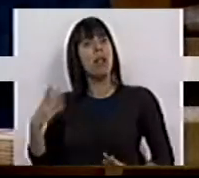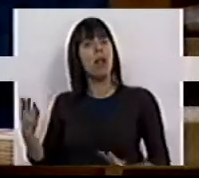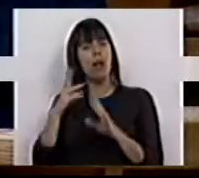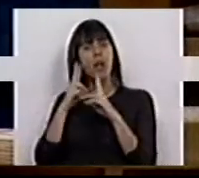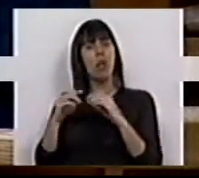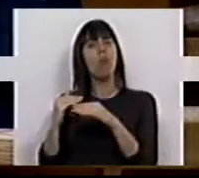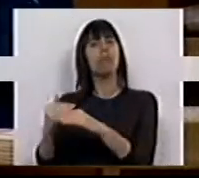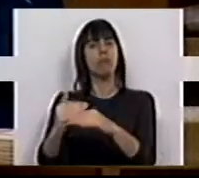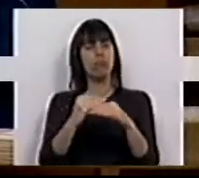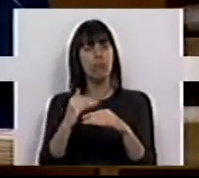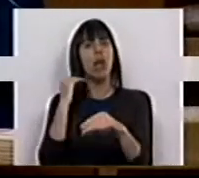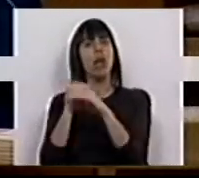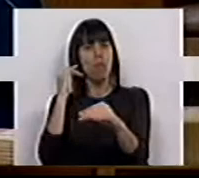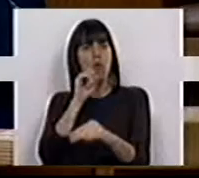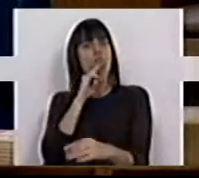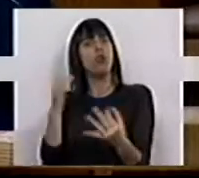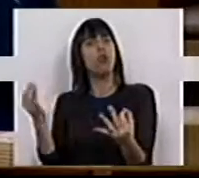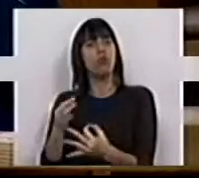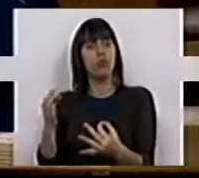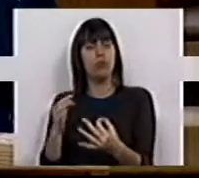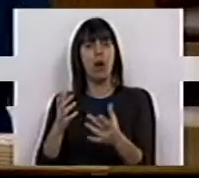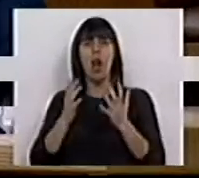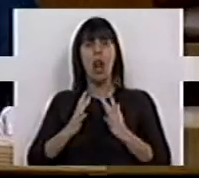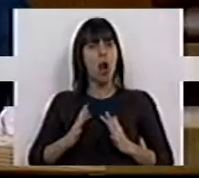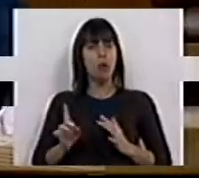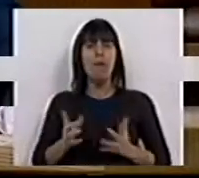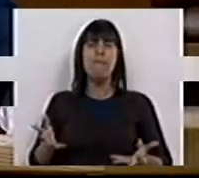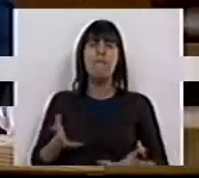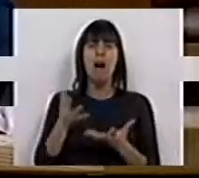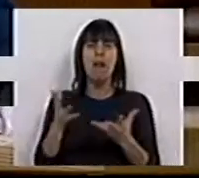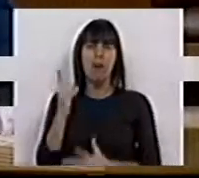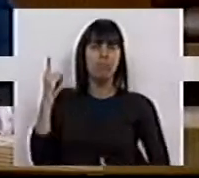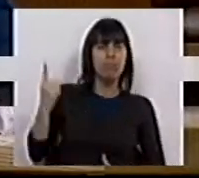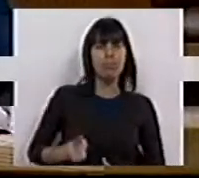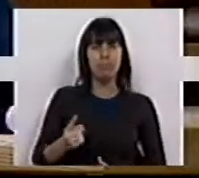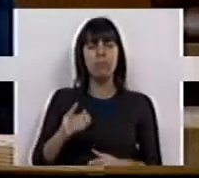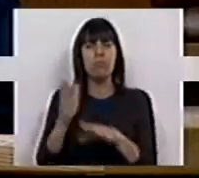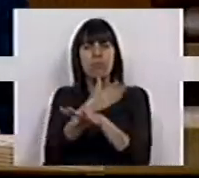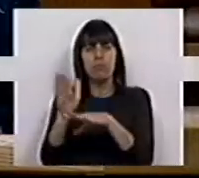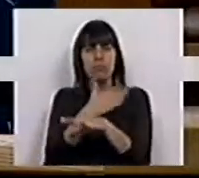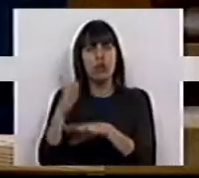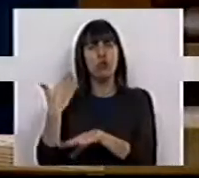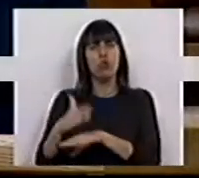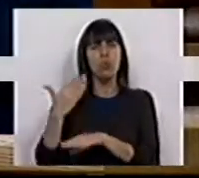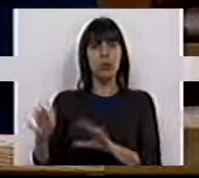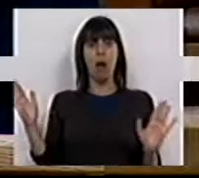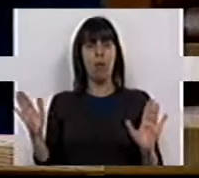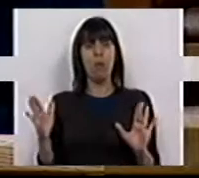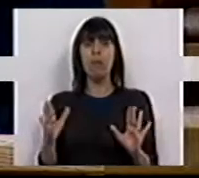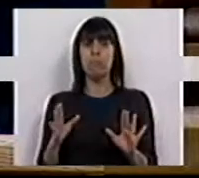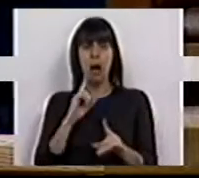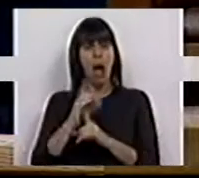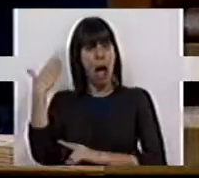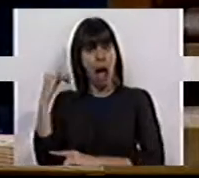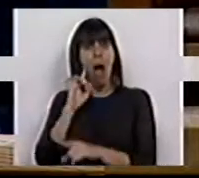encontrou equidade e igualdade de oportunidades, não descansou enquanto não impôs a seriação e a exclusão. Onde